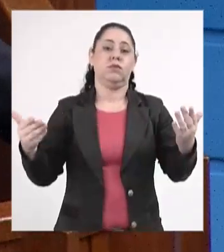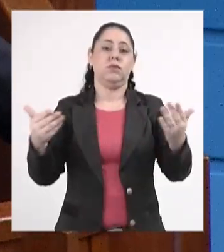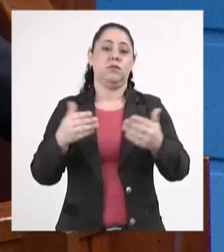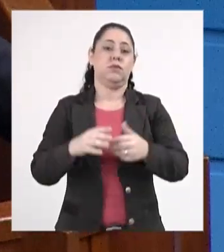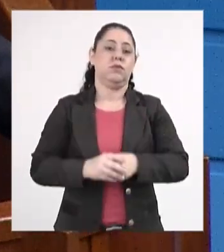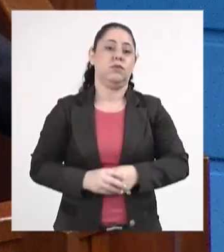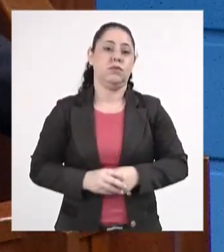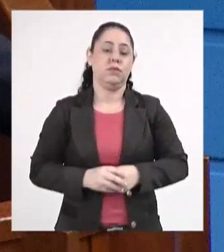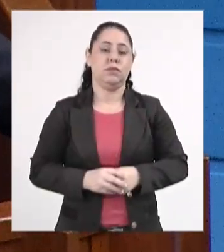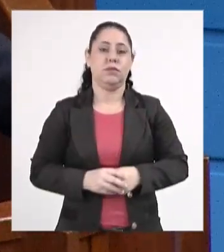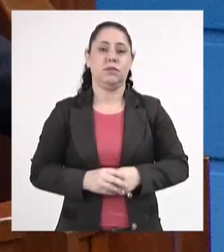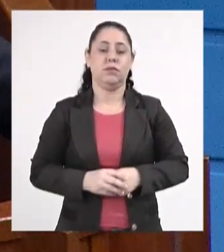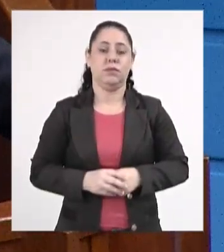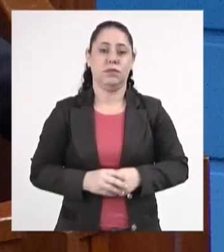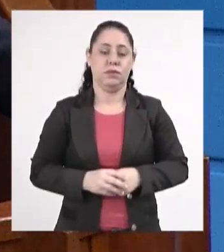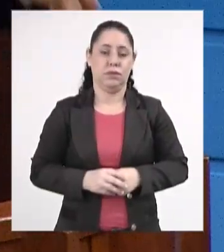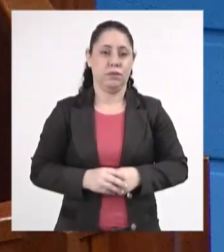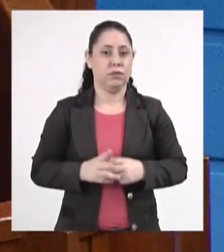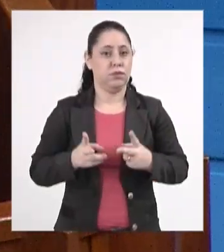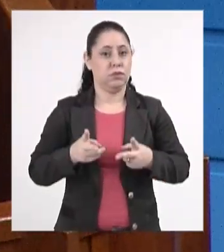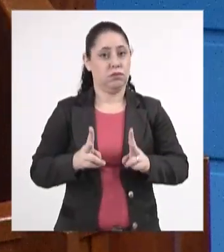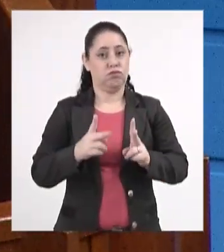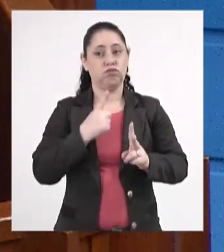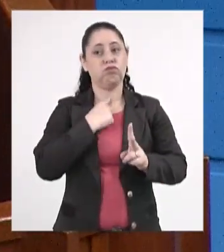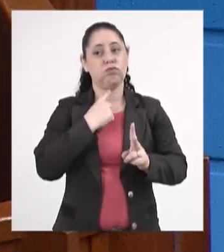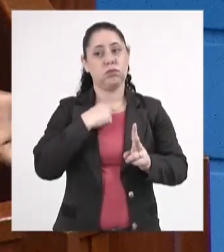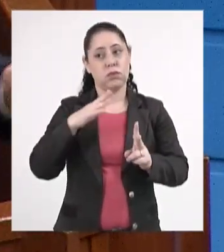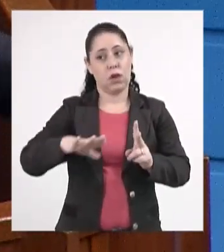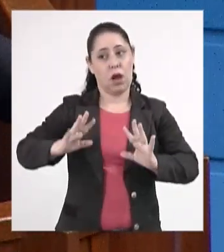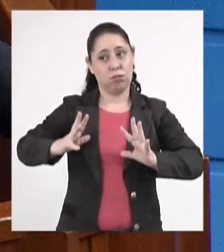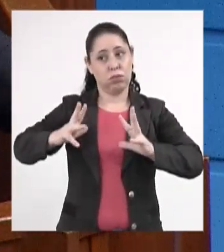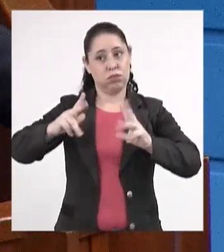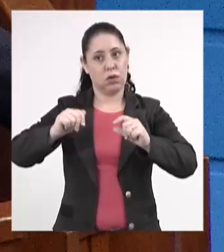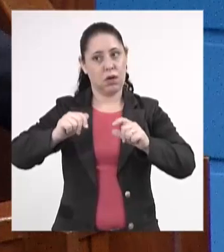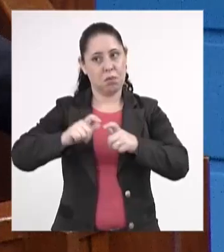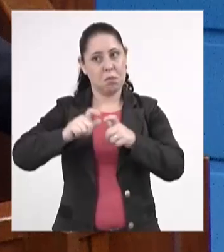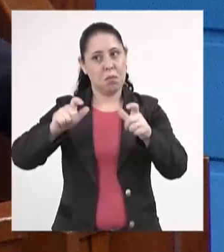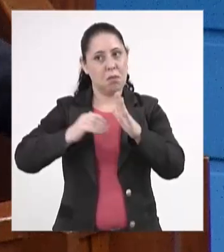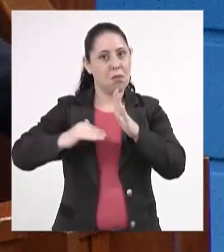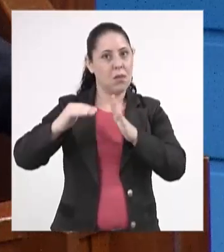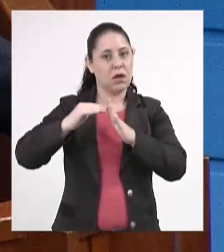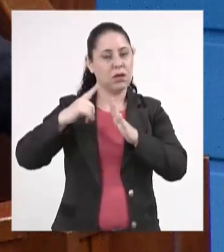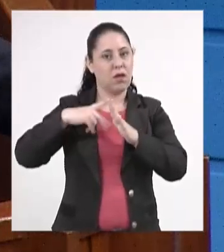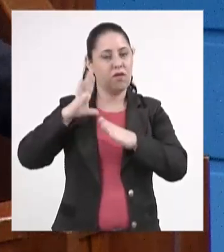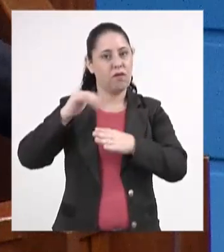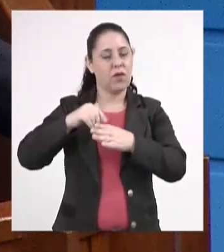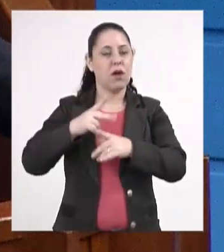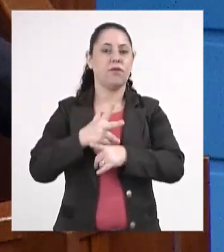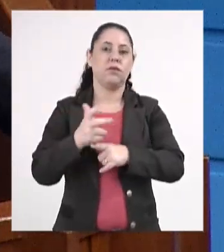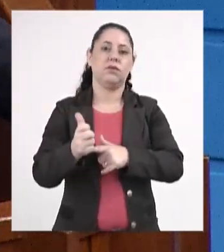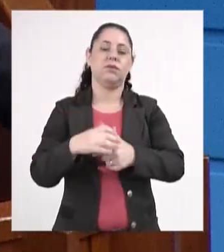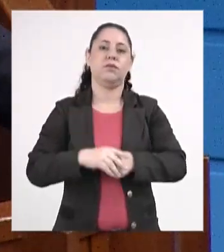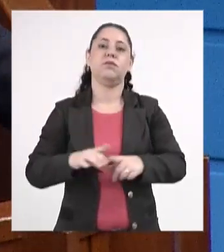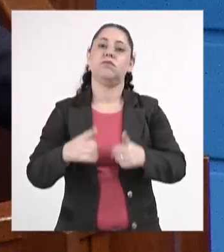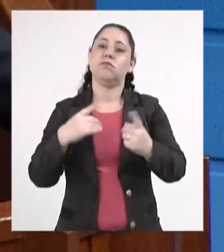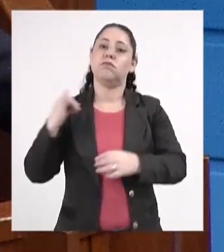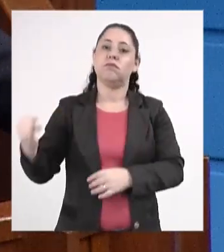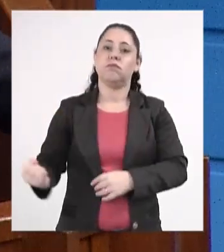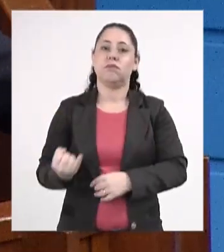a prevalência da vontade da maioria e nós temos também a